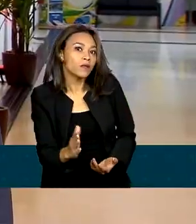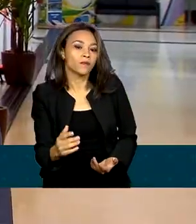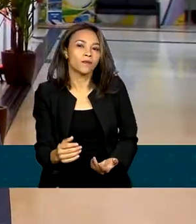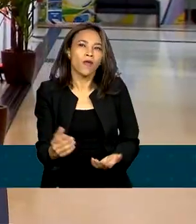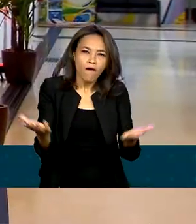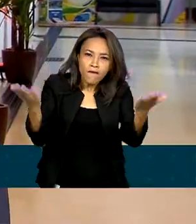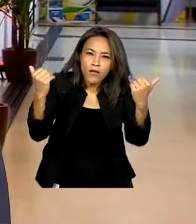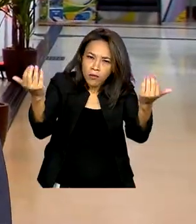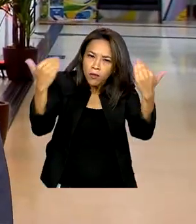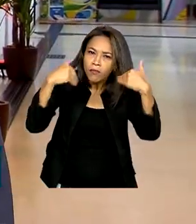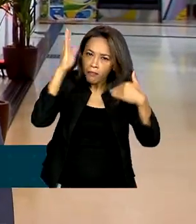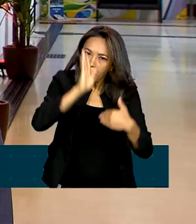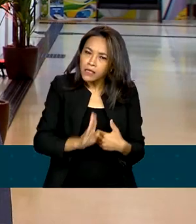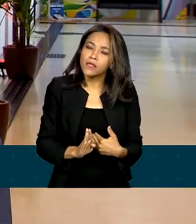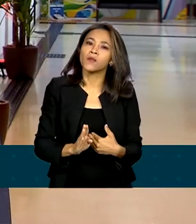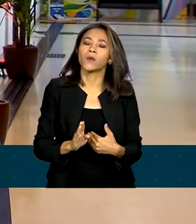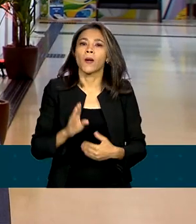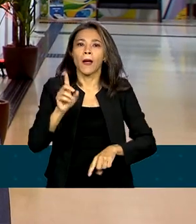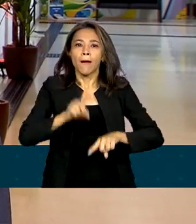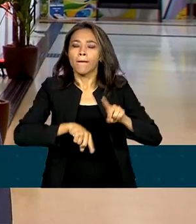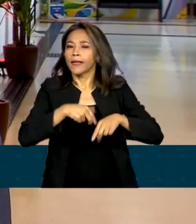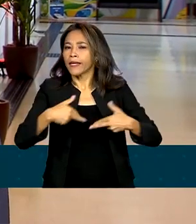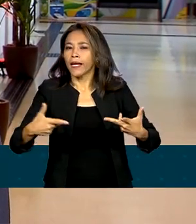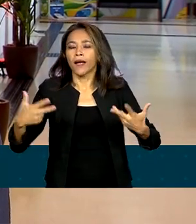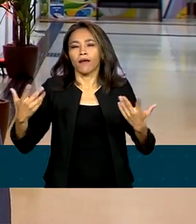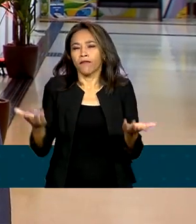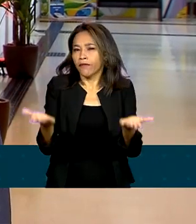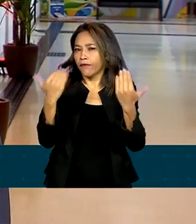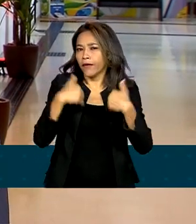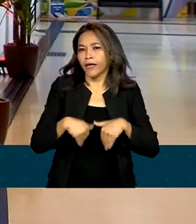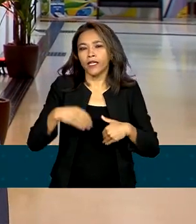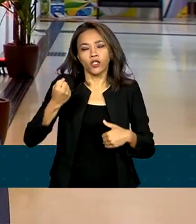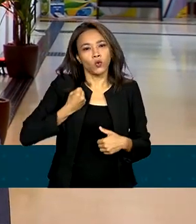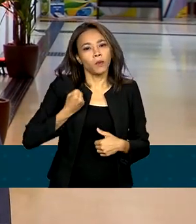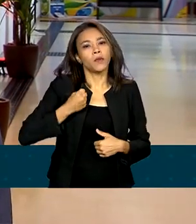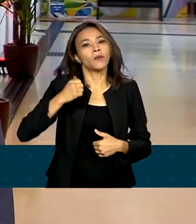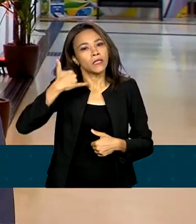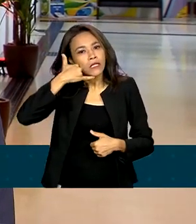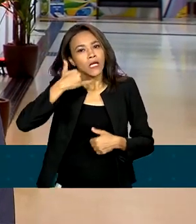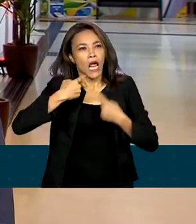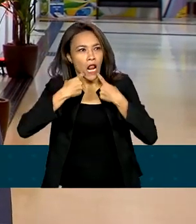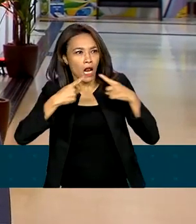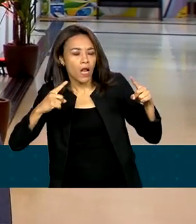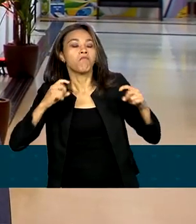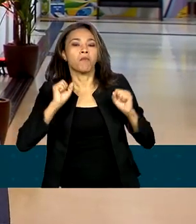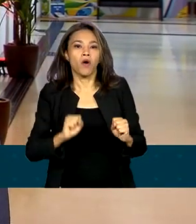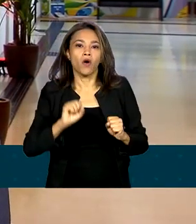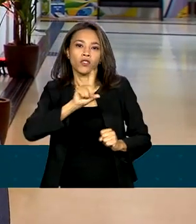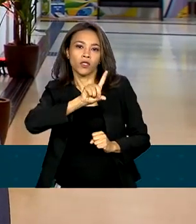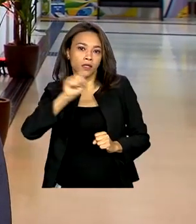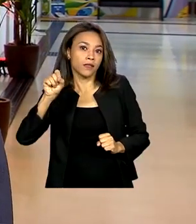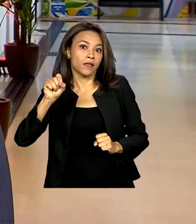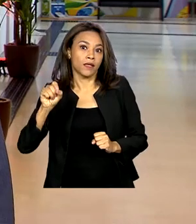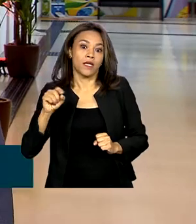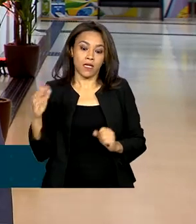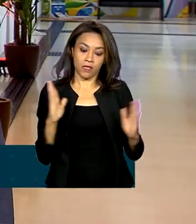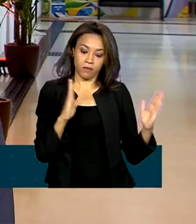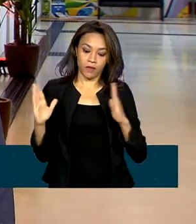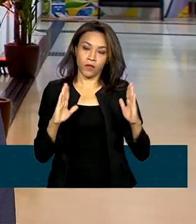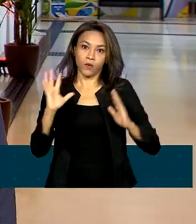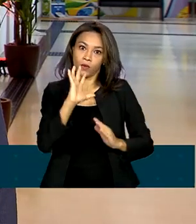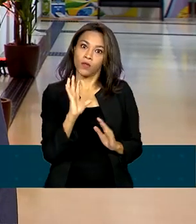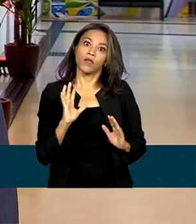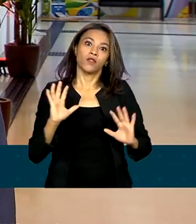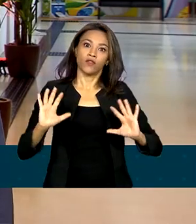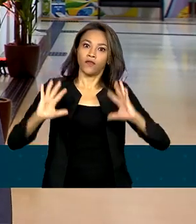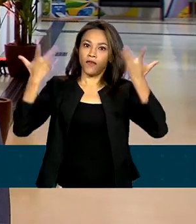para o Brasil, então todo o material do Brasil que fala de alegria vem com o Disque 100 para que as pessoas que possam, nesse momento de festa, se sentirem